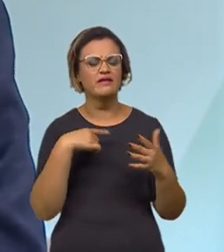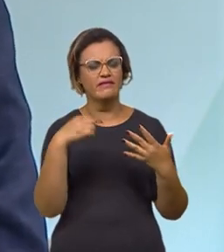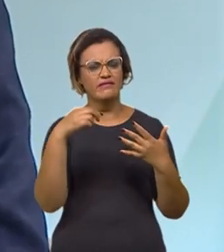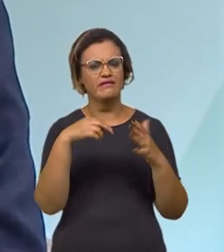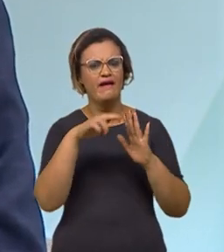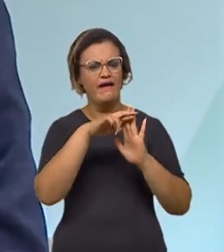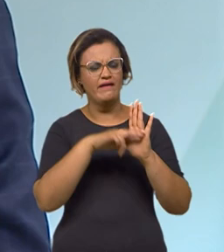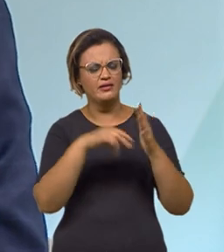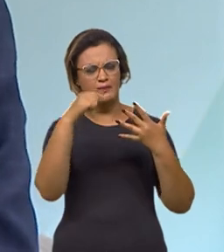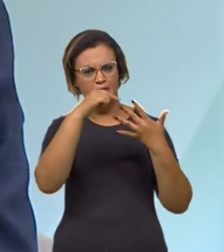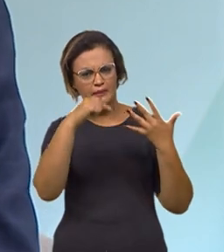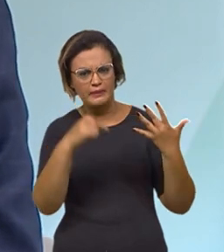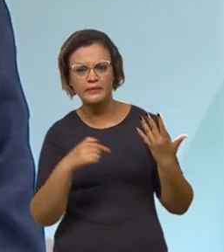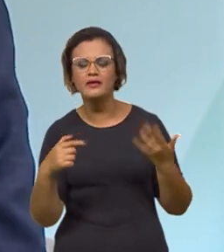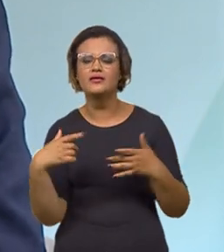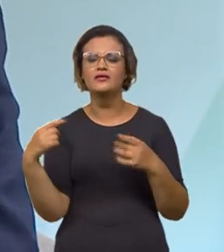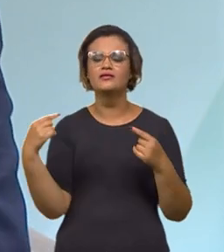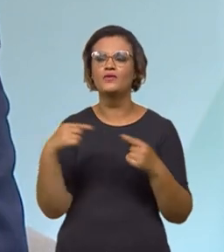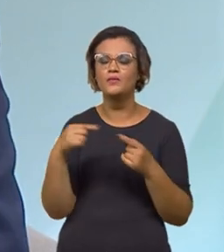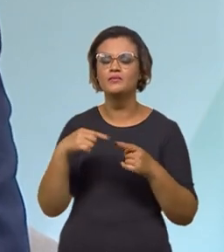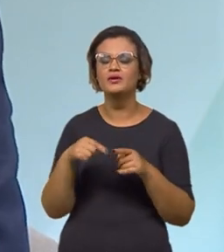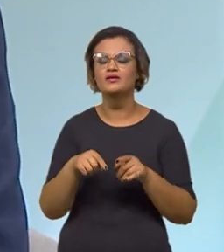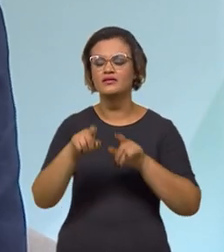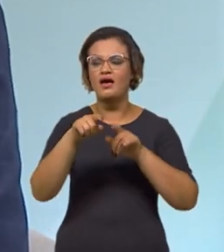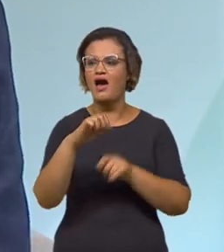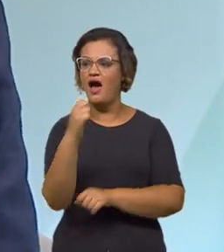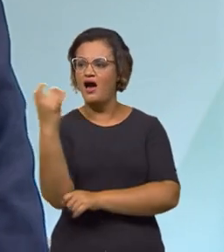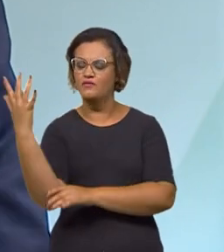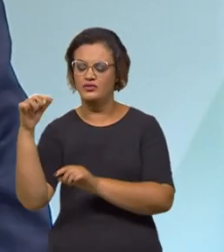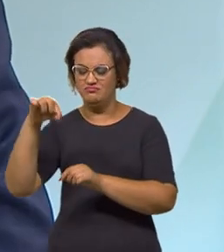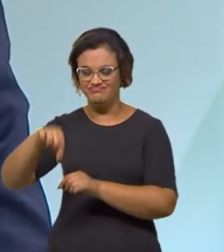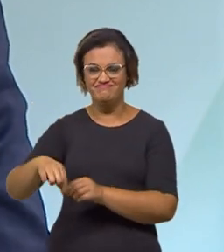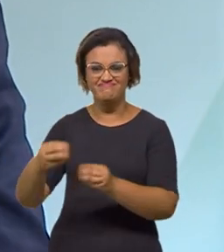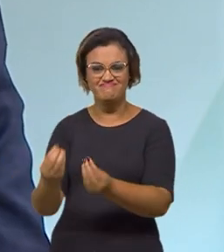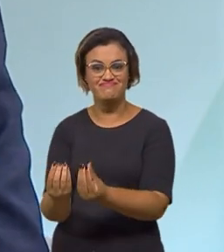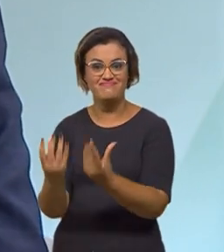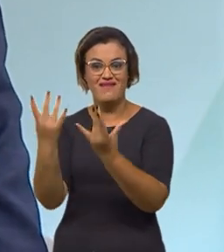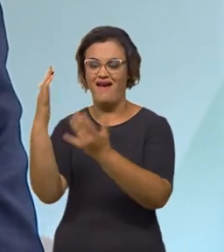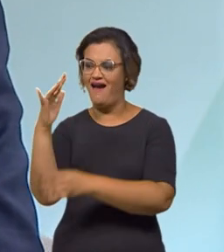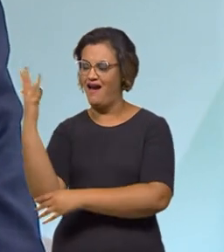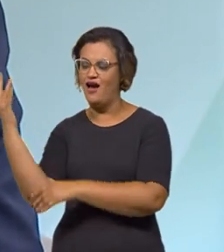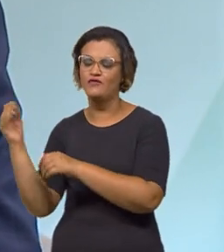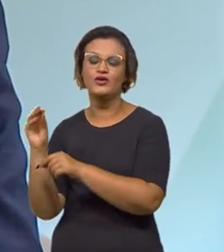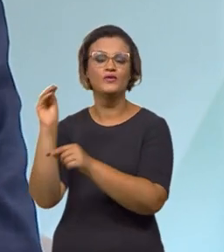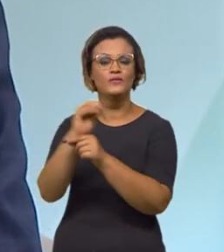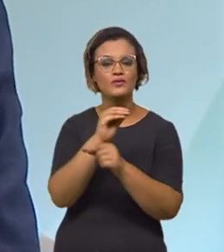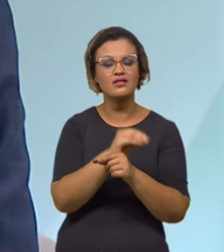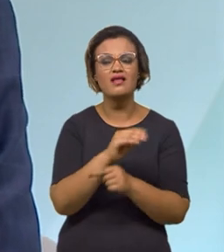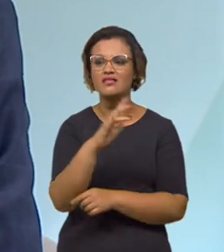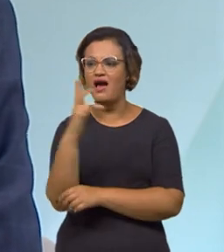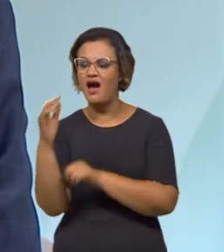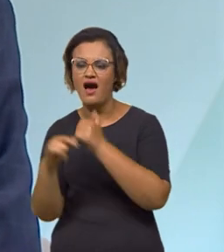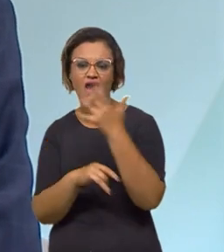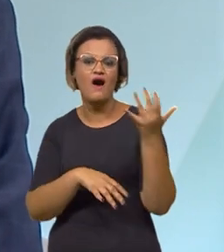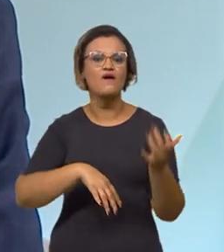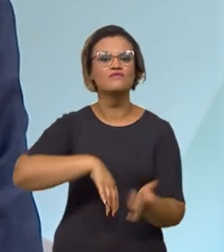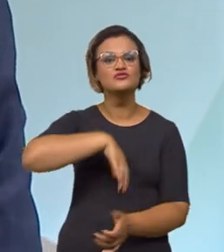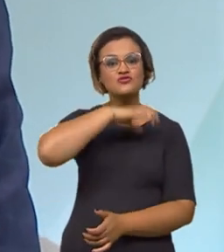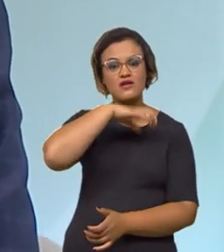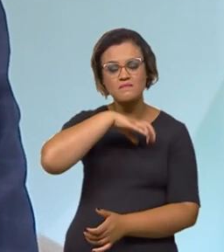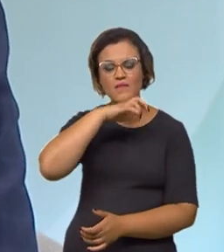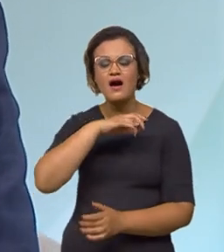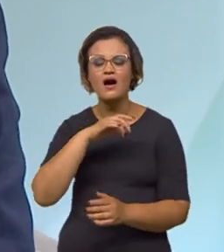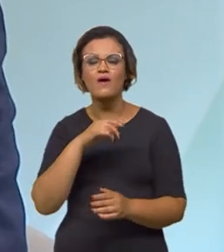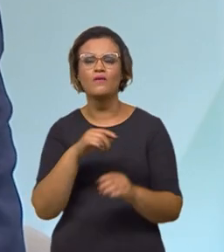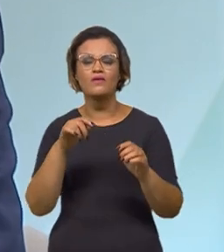regras também que envolvem o plantio de árvores, a manutenção da fauna e da flora, com passagens subterrâneas